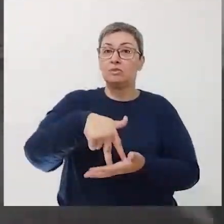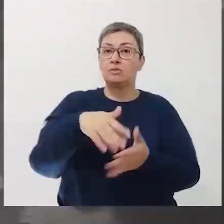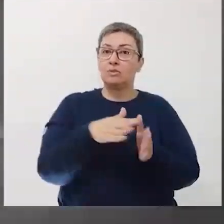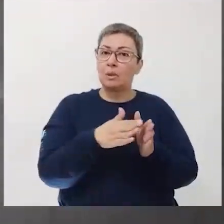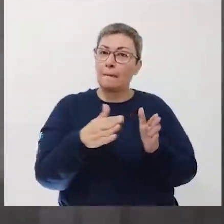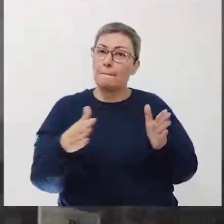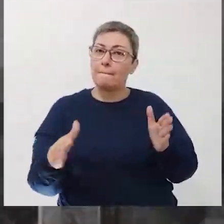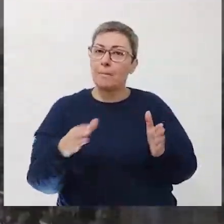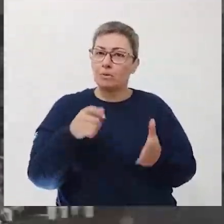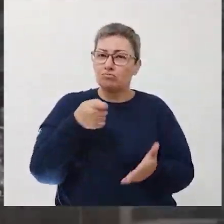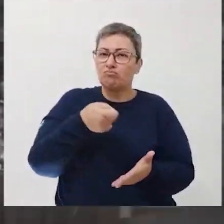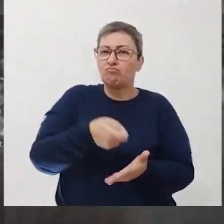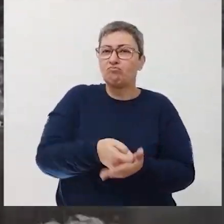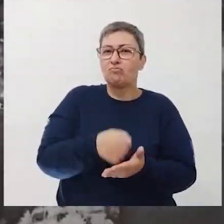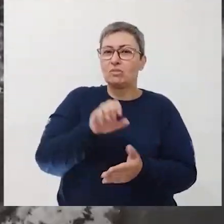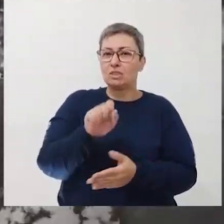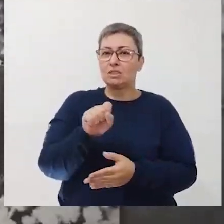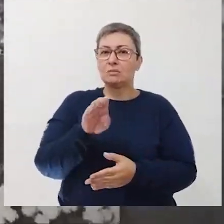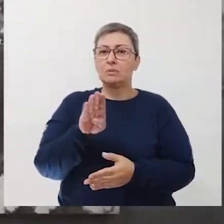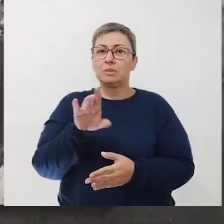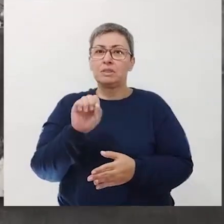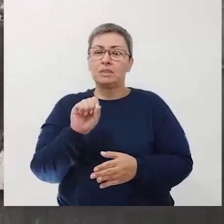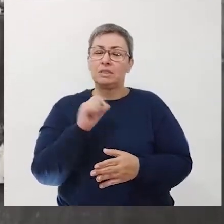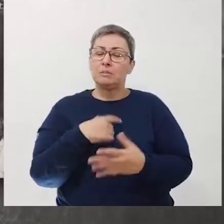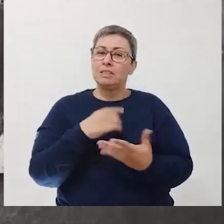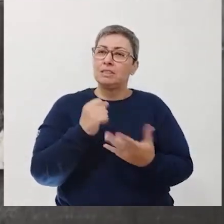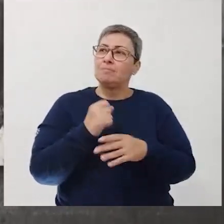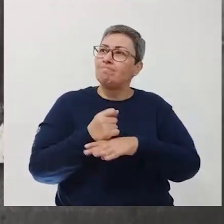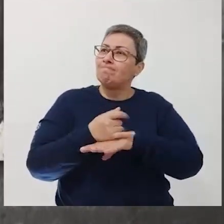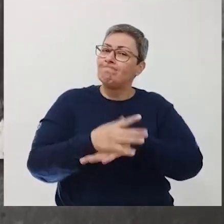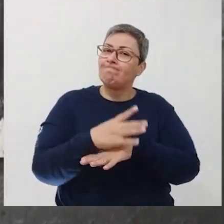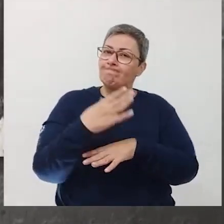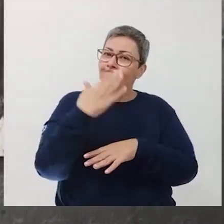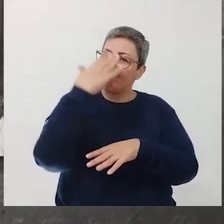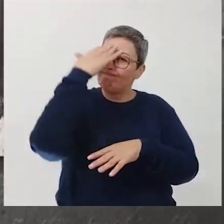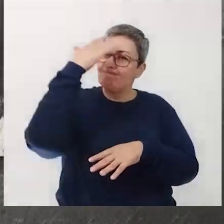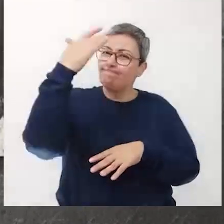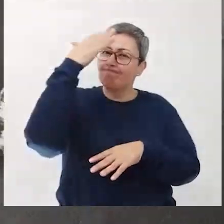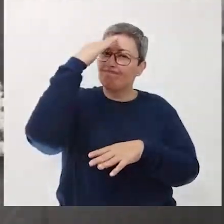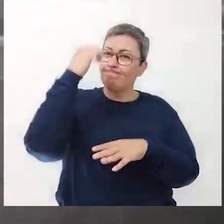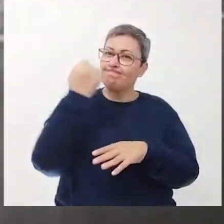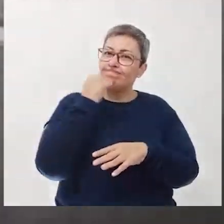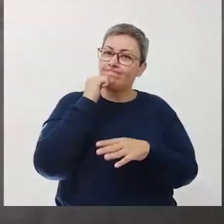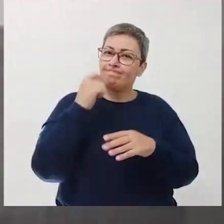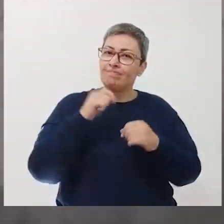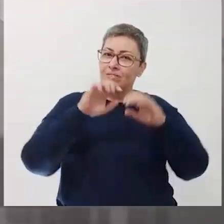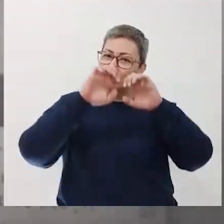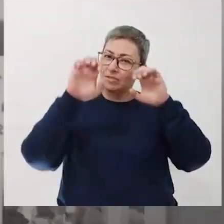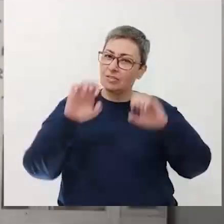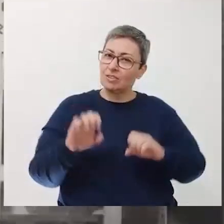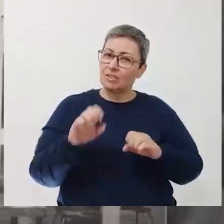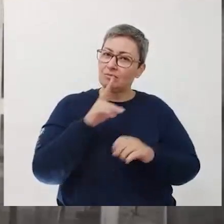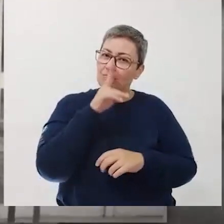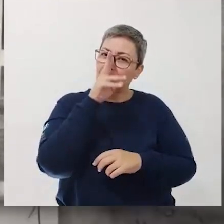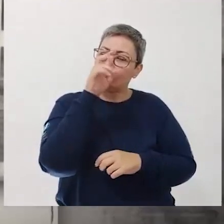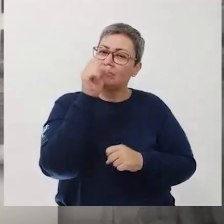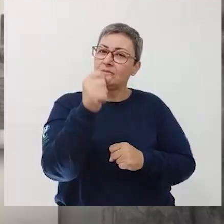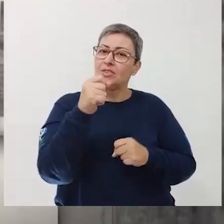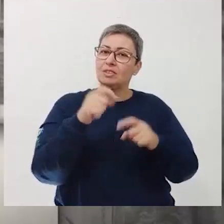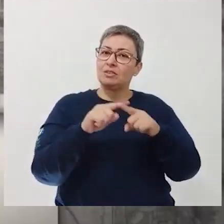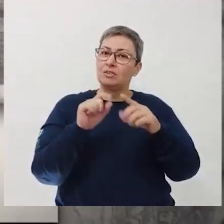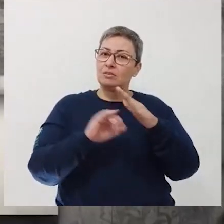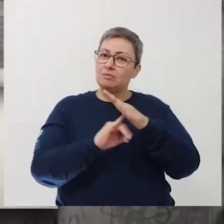Foi um período que consolidou a SBPC como uma chama de esperança dos ideais científicos. Sua estrutura se fortaleceu